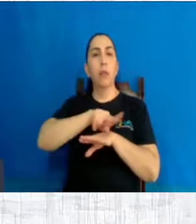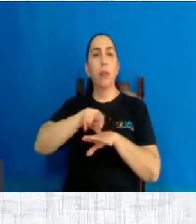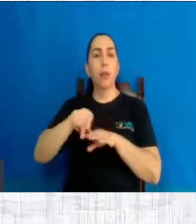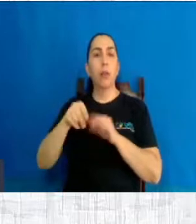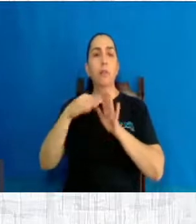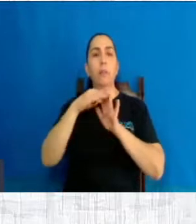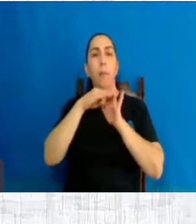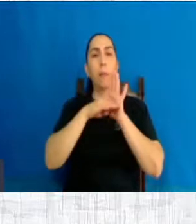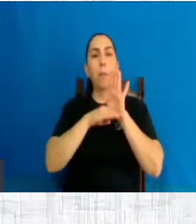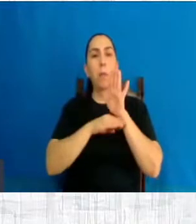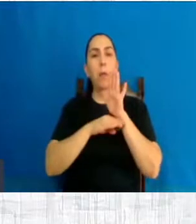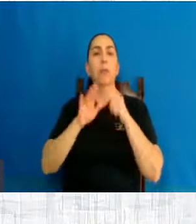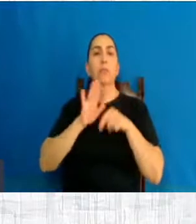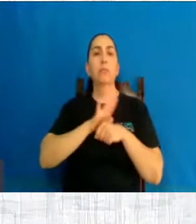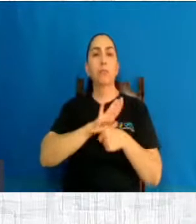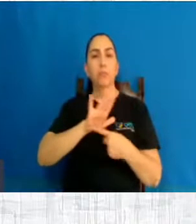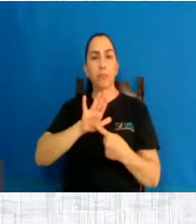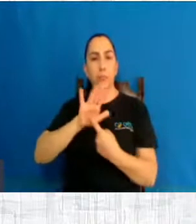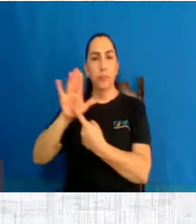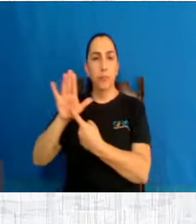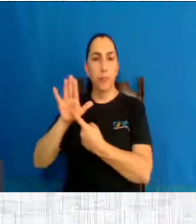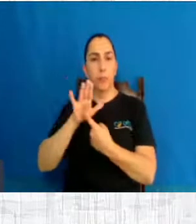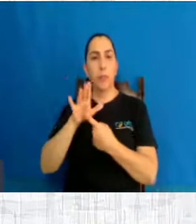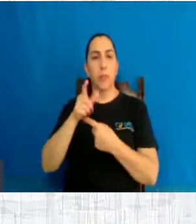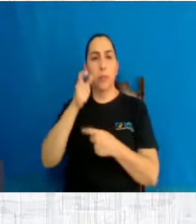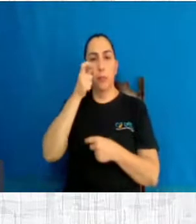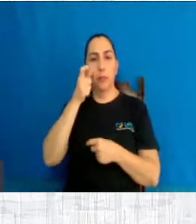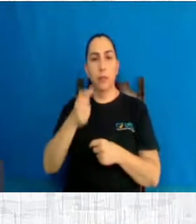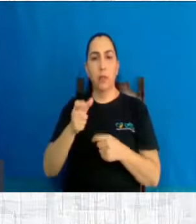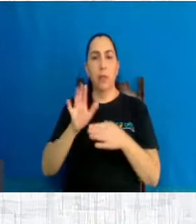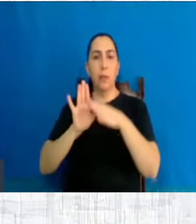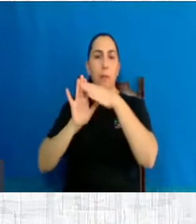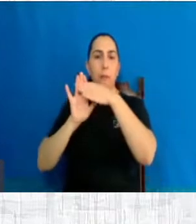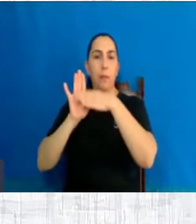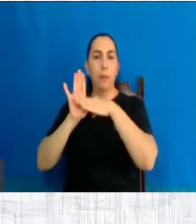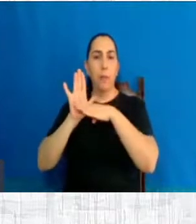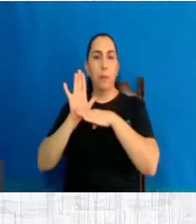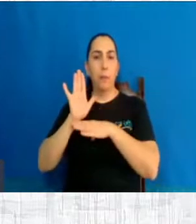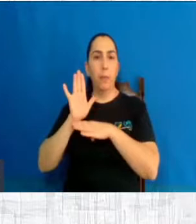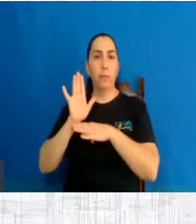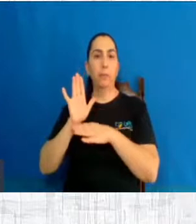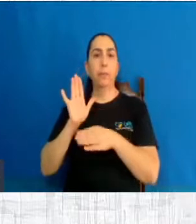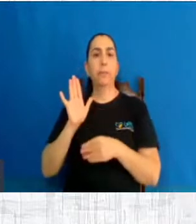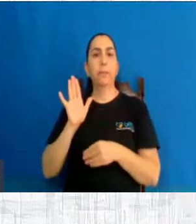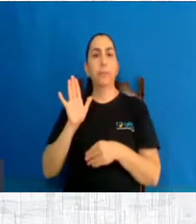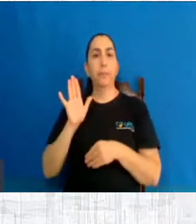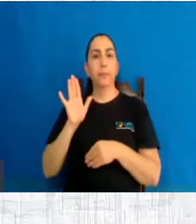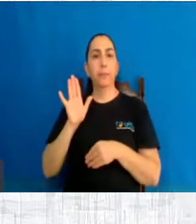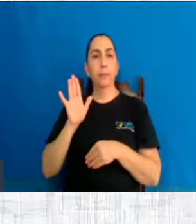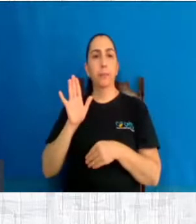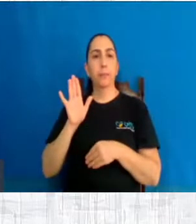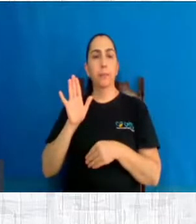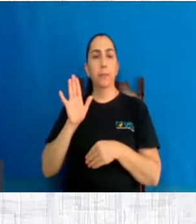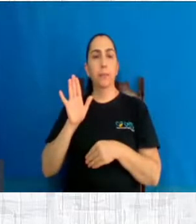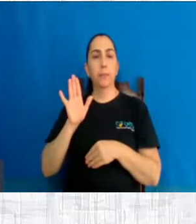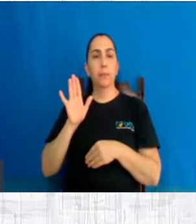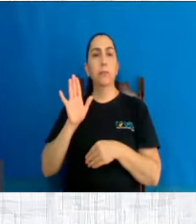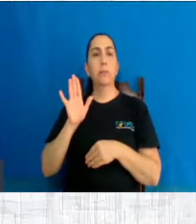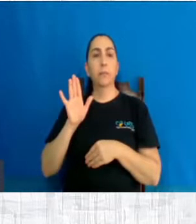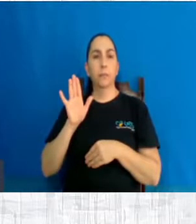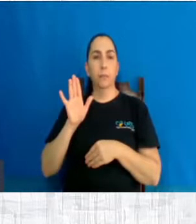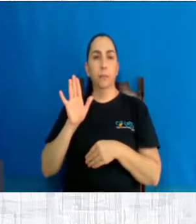Mantovani, sobre esses números do aborto. Está aqui o nosso site, escrito na tela. E grandes